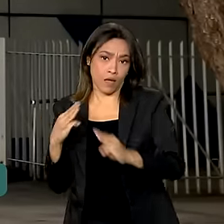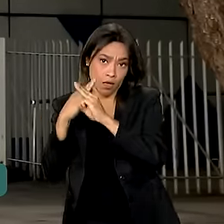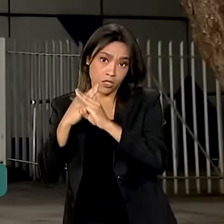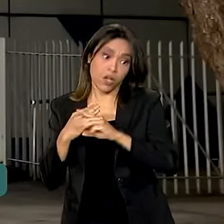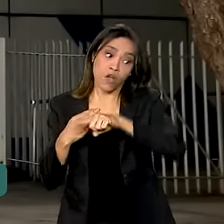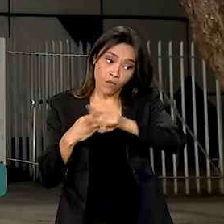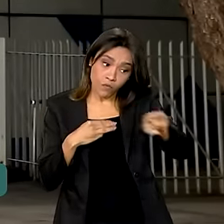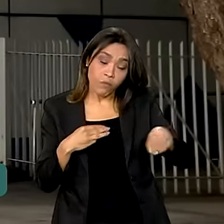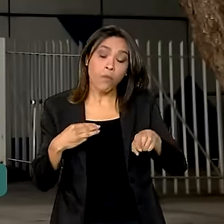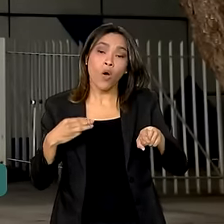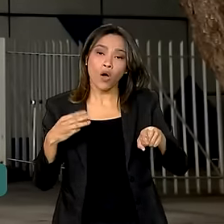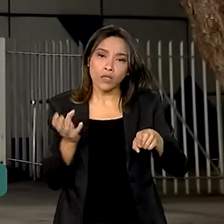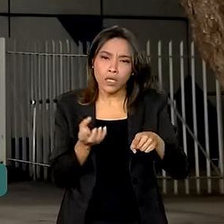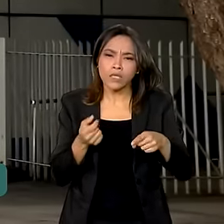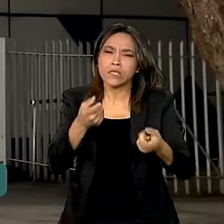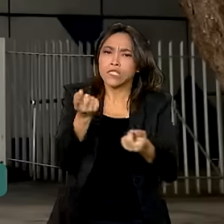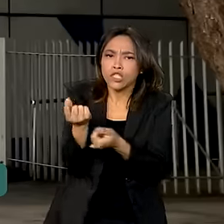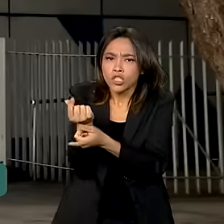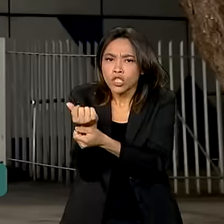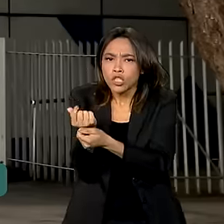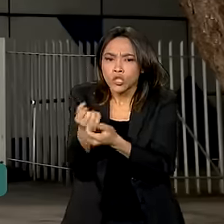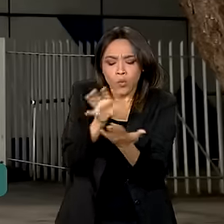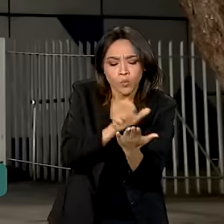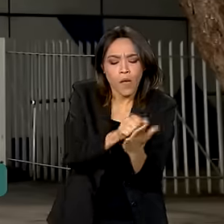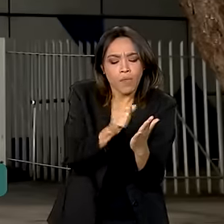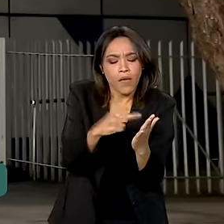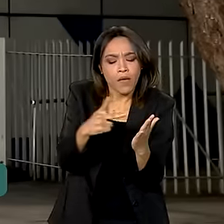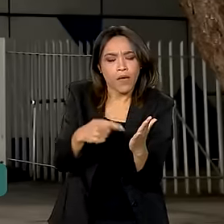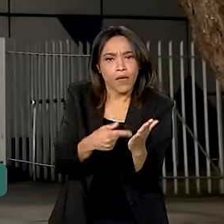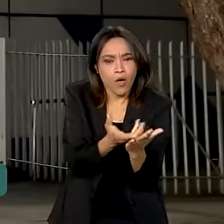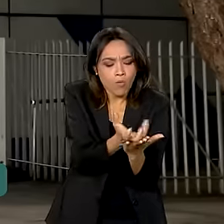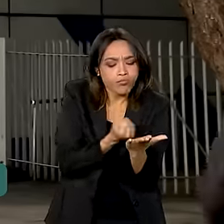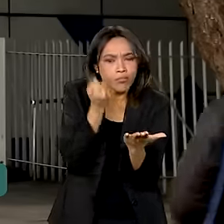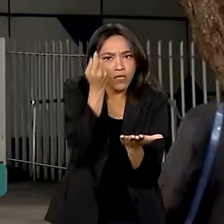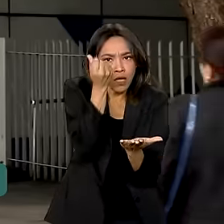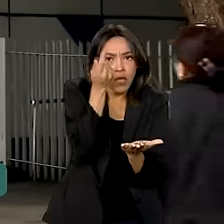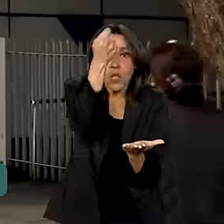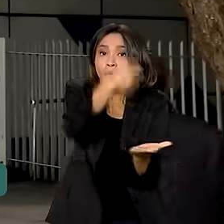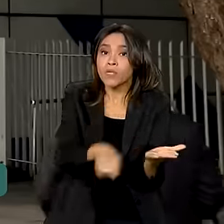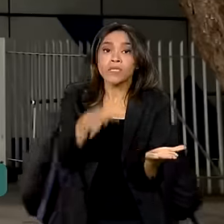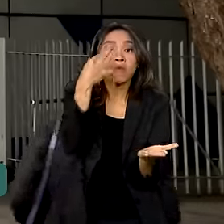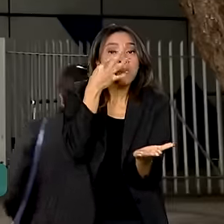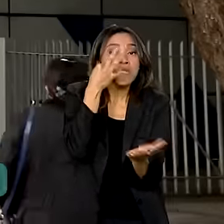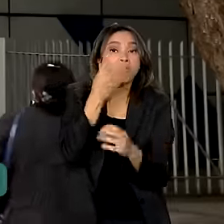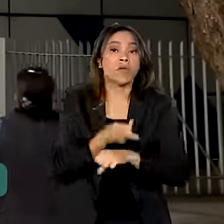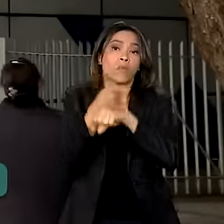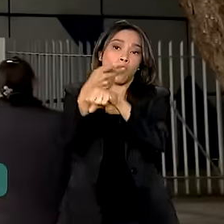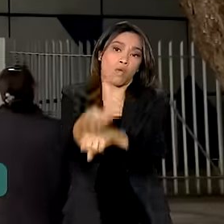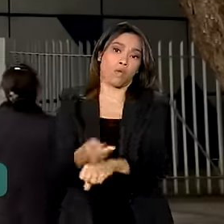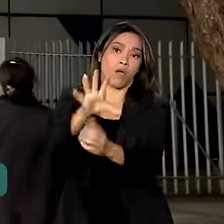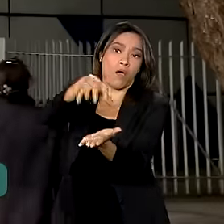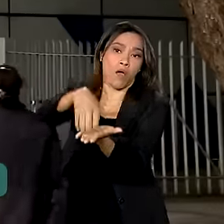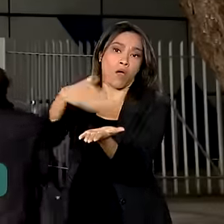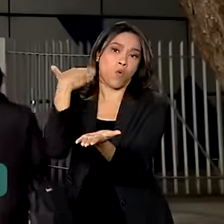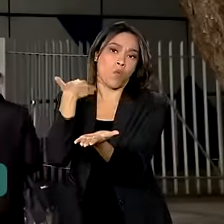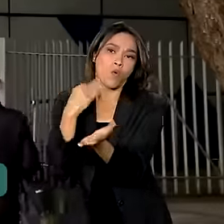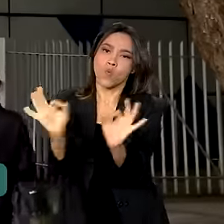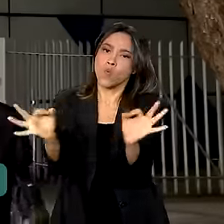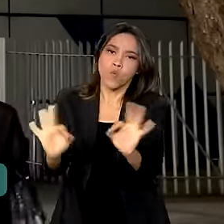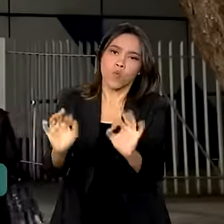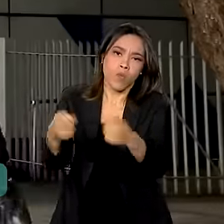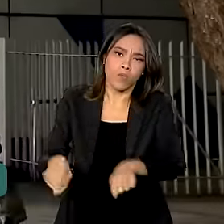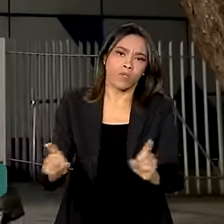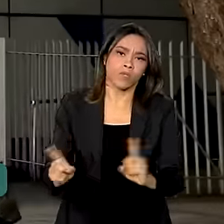continuar movimentando os recursos pelo aplicativo, sem precisar comparecer a uma agência. Mas para aqueles que estão